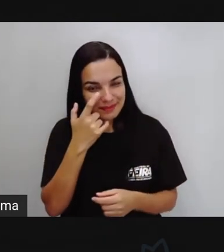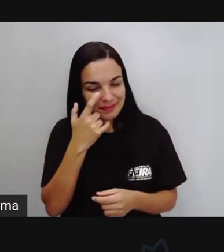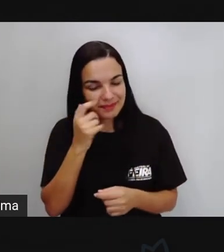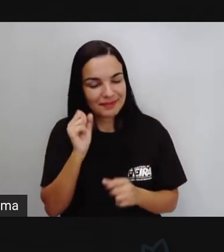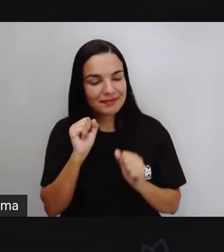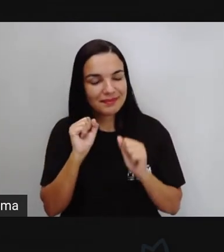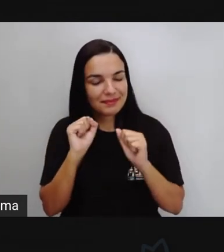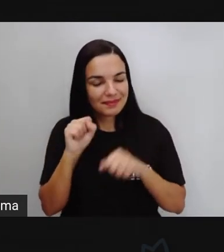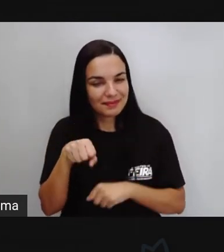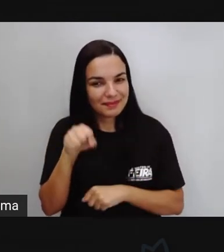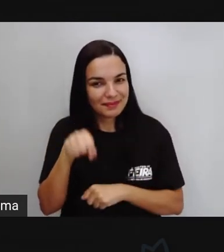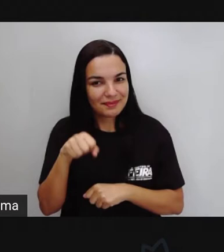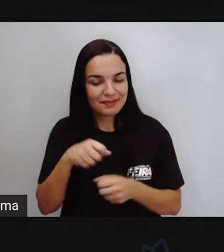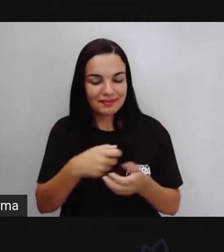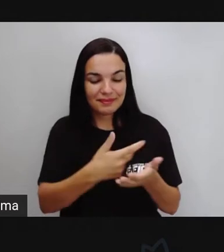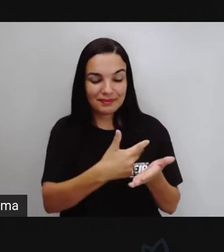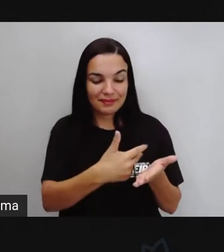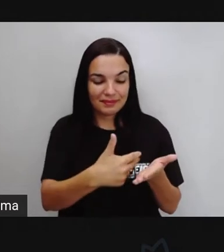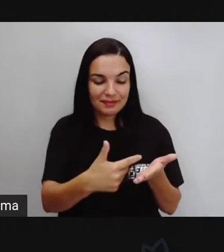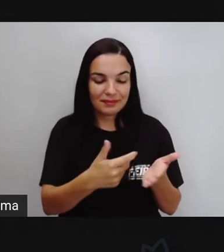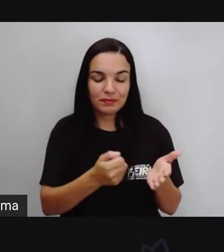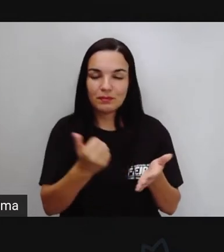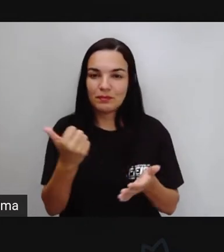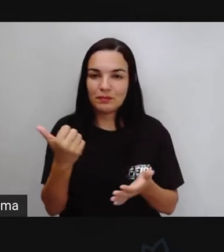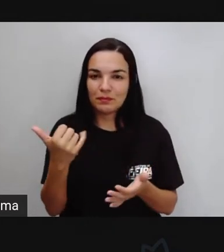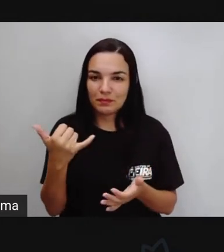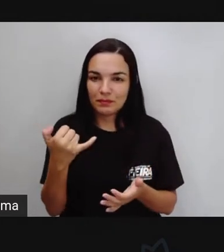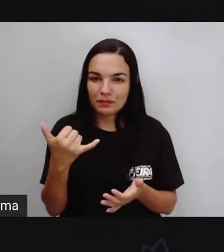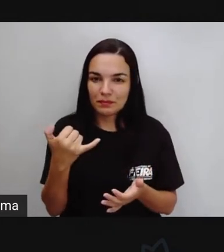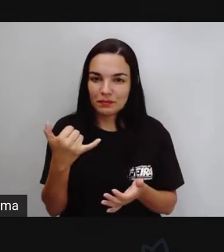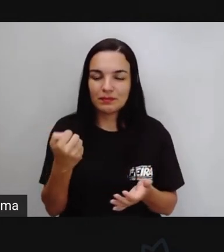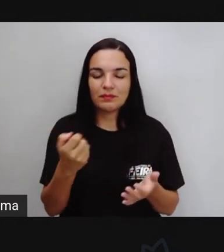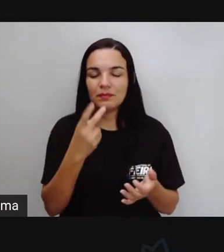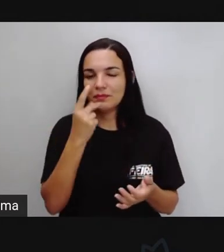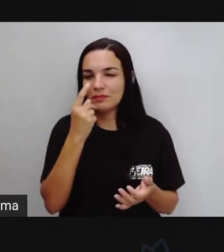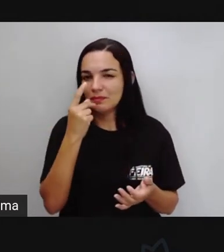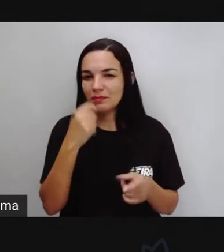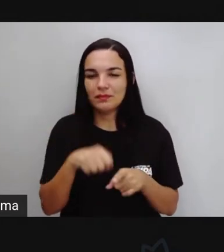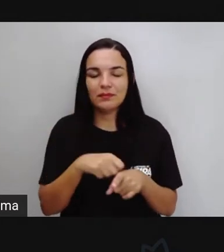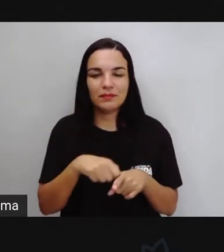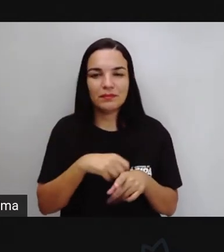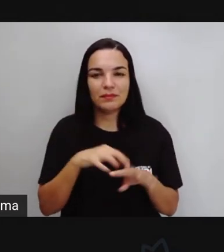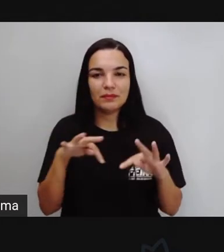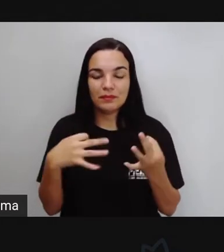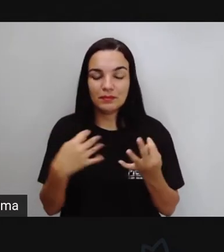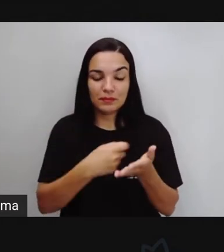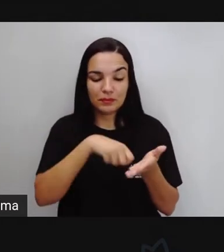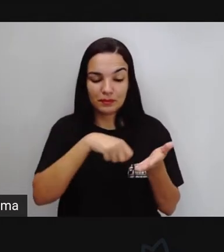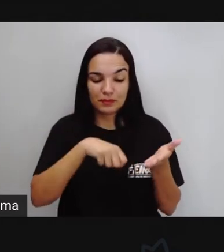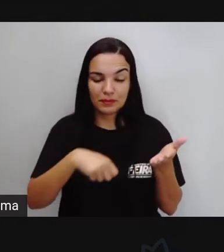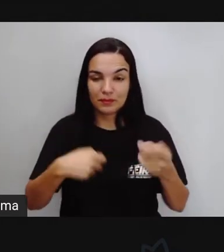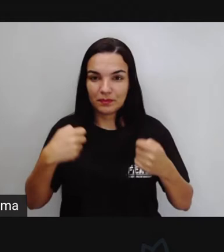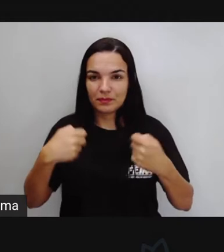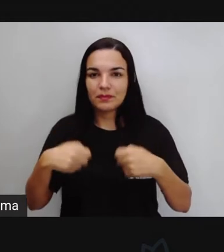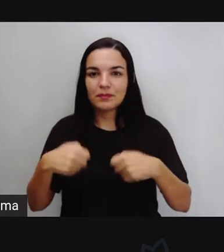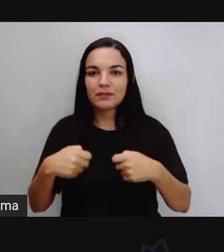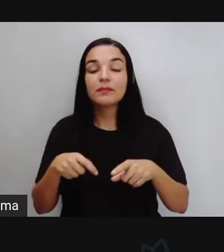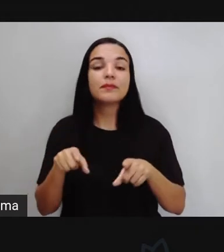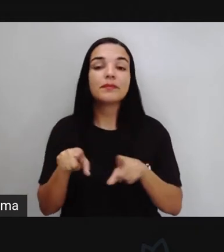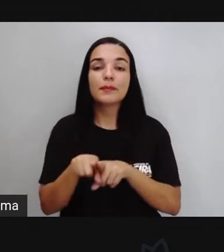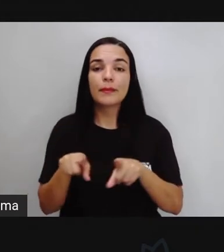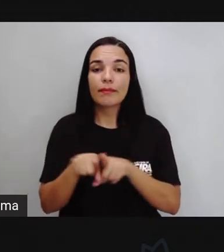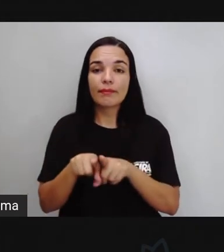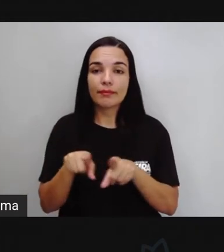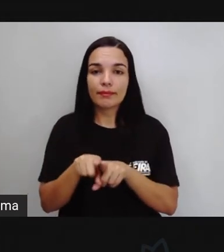Prestem atenção, material na mão, caderno, lápis, para notar aquilo que for necessário. E a Pró gostaria de pedir que